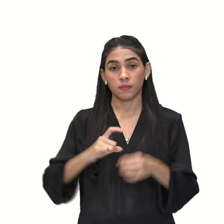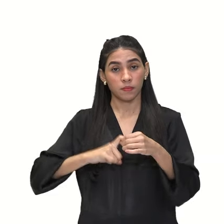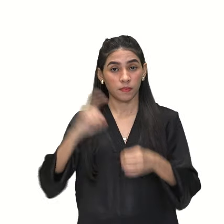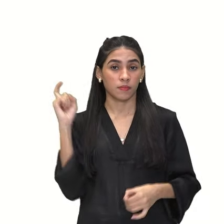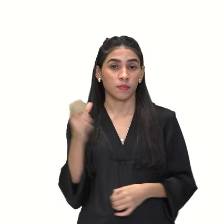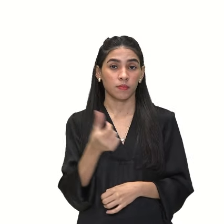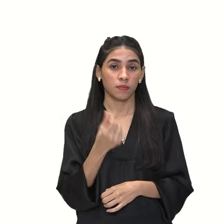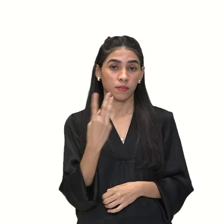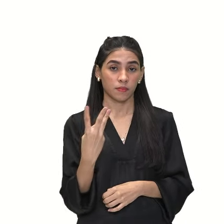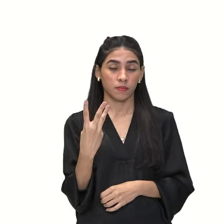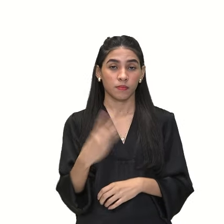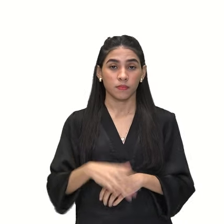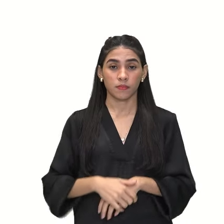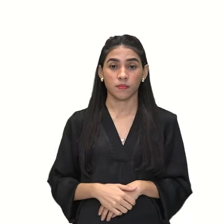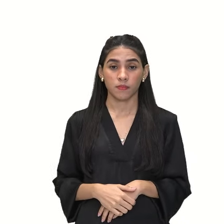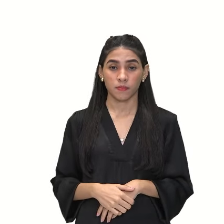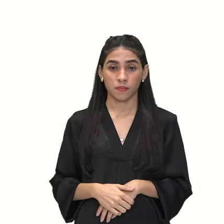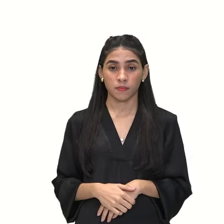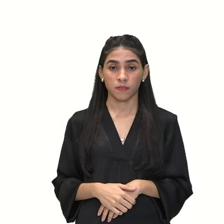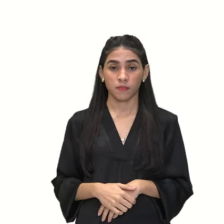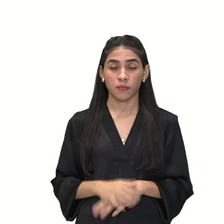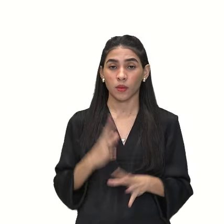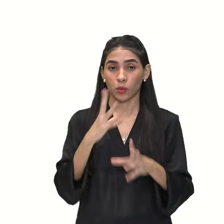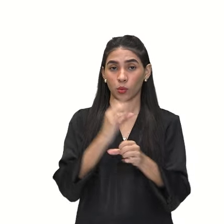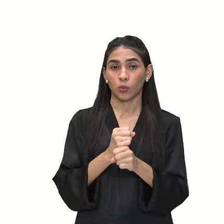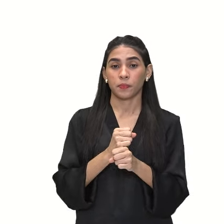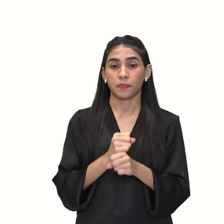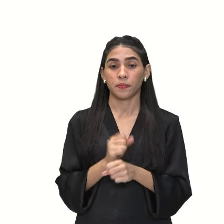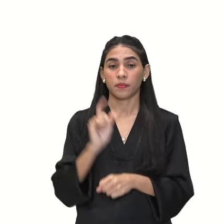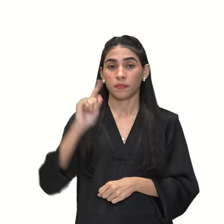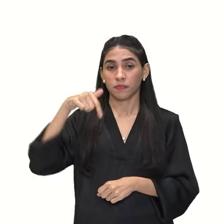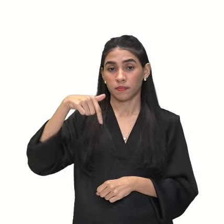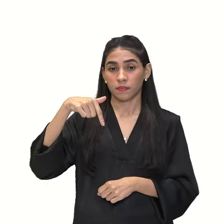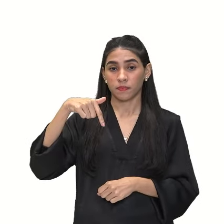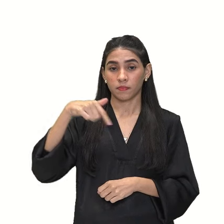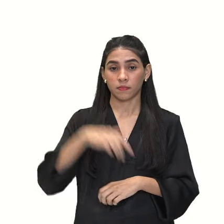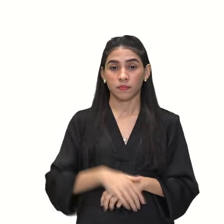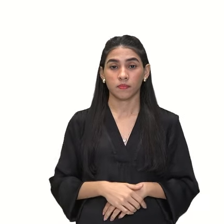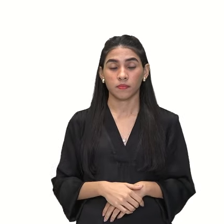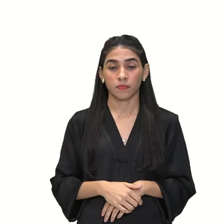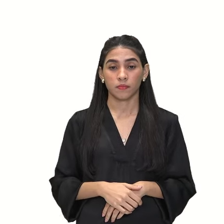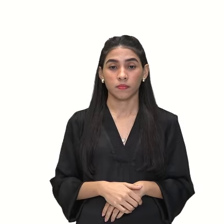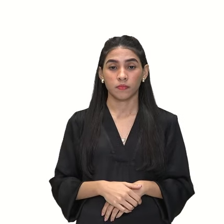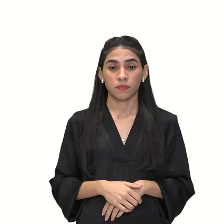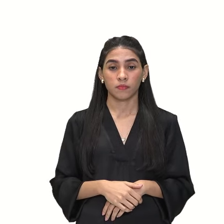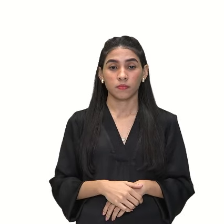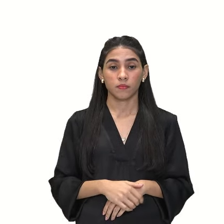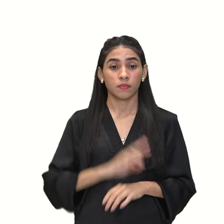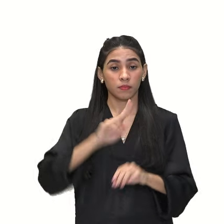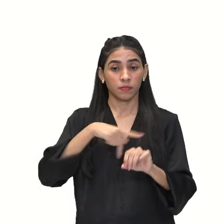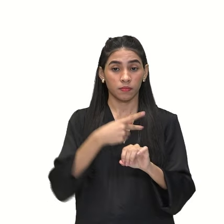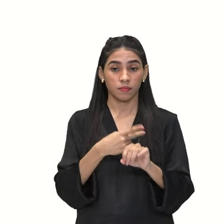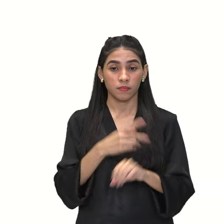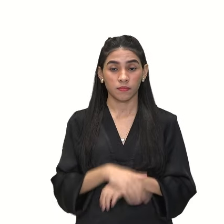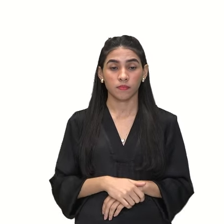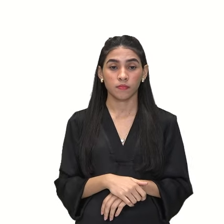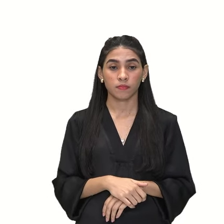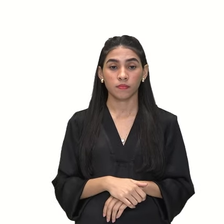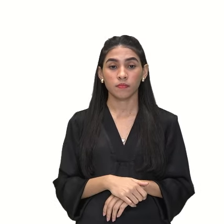63, temos 7. Depois, vamos fazer aqui também,